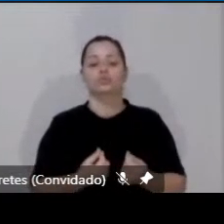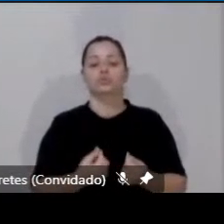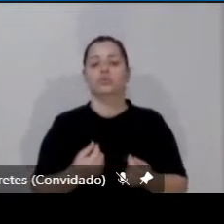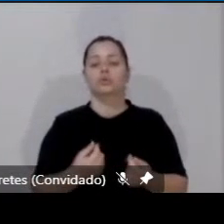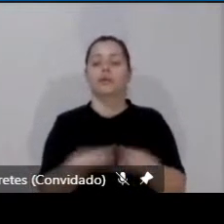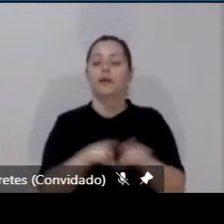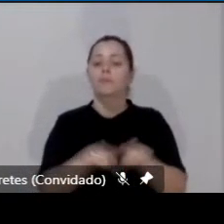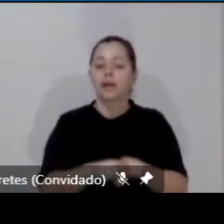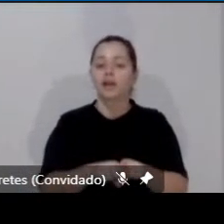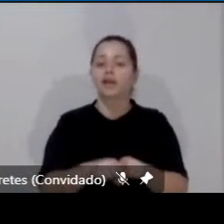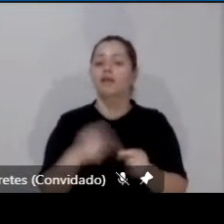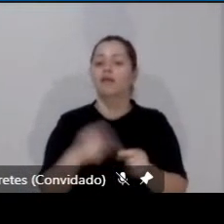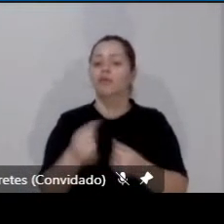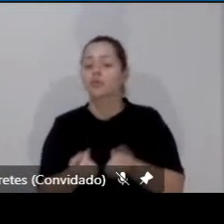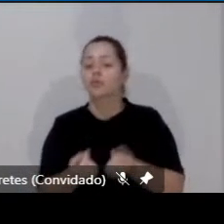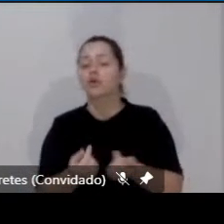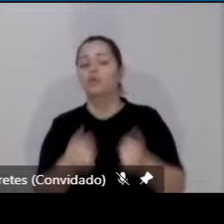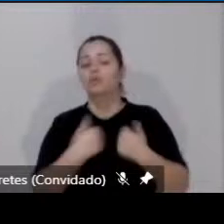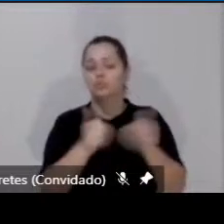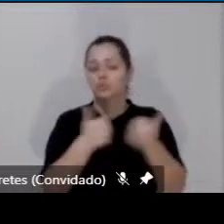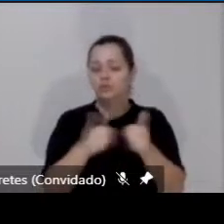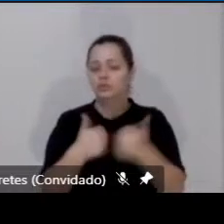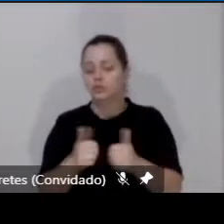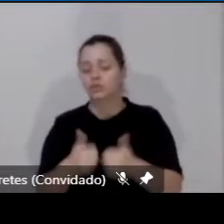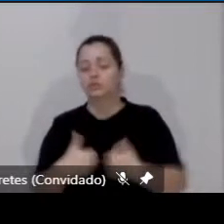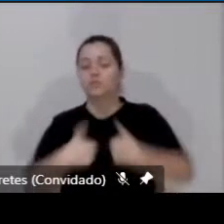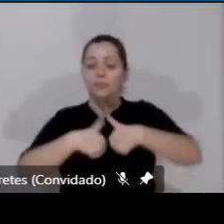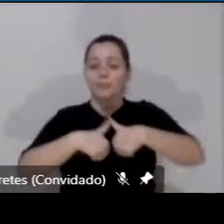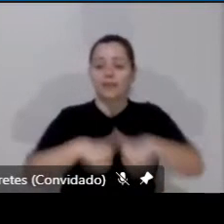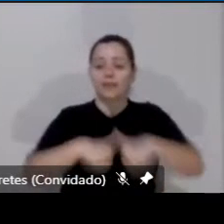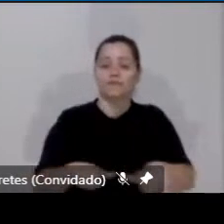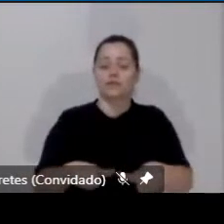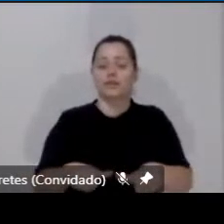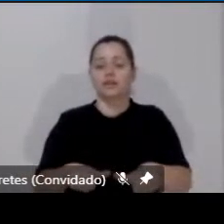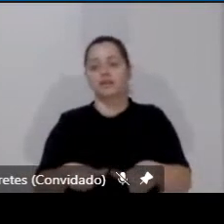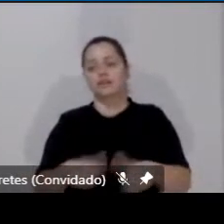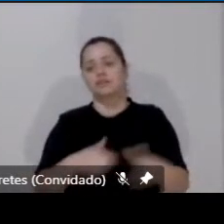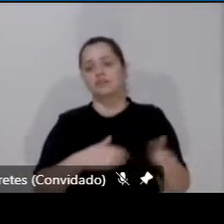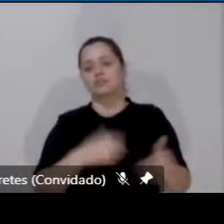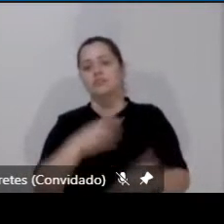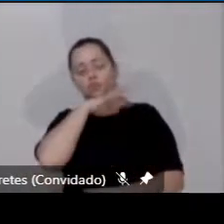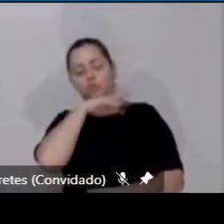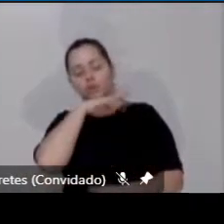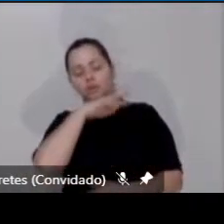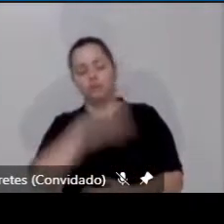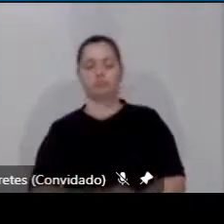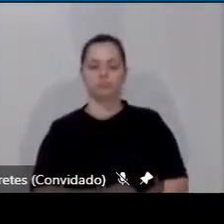econômico do transporte se torna inviável. O próximo.